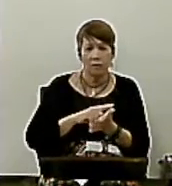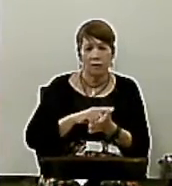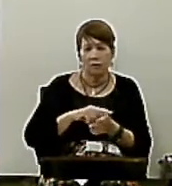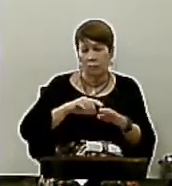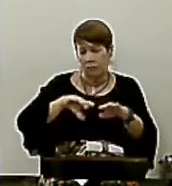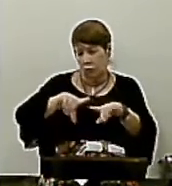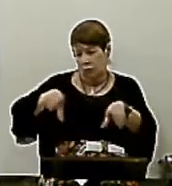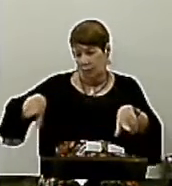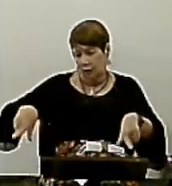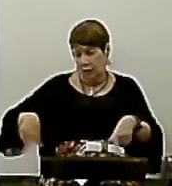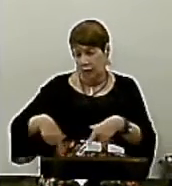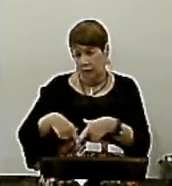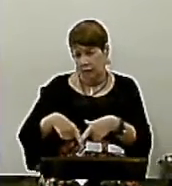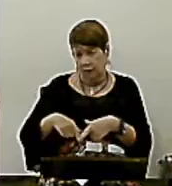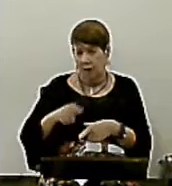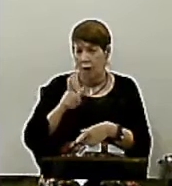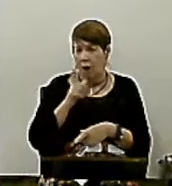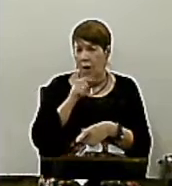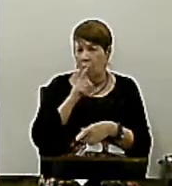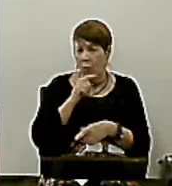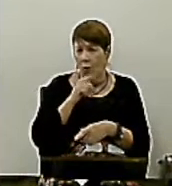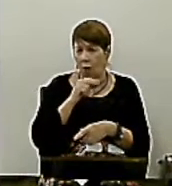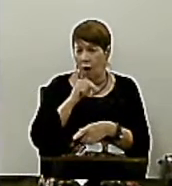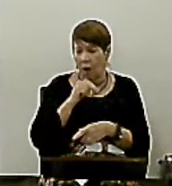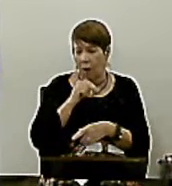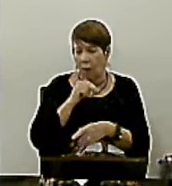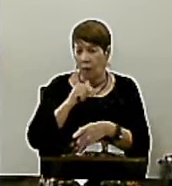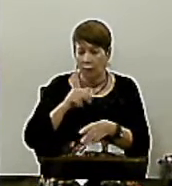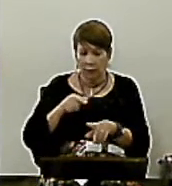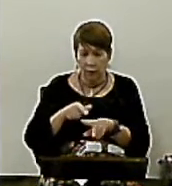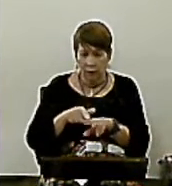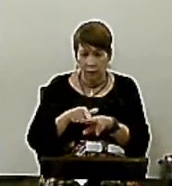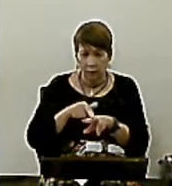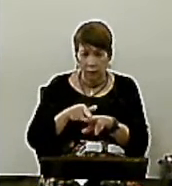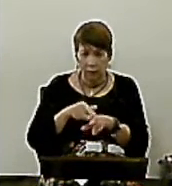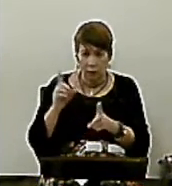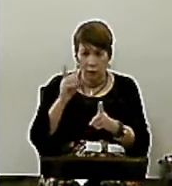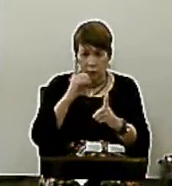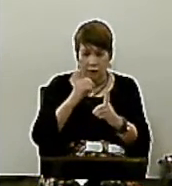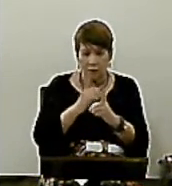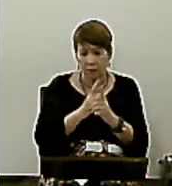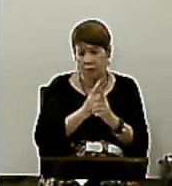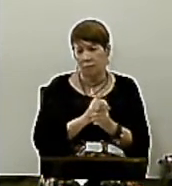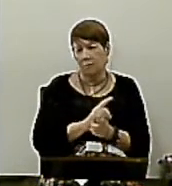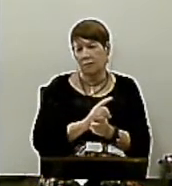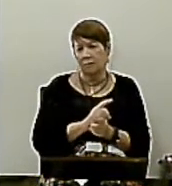bacia Ele pegou uma toalha E ele se agachou E começou a lavar Os pés dos discípulos